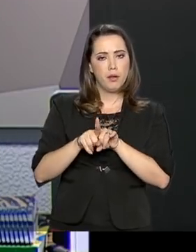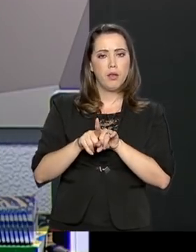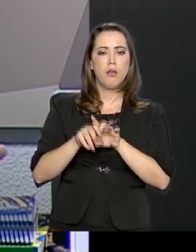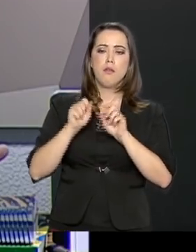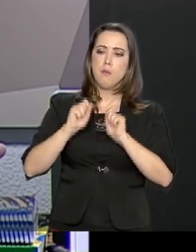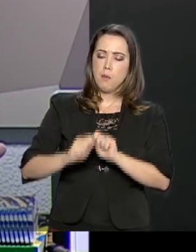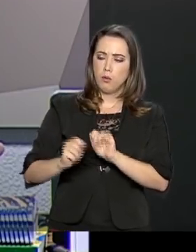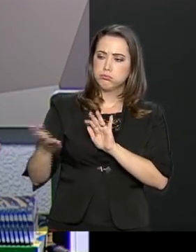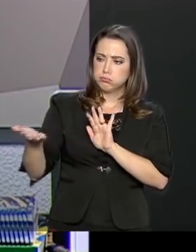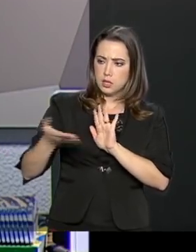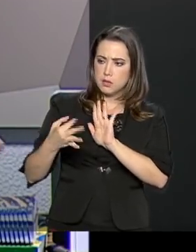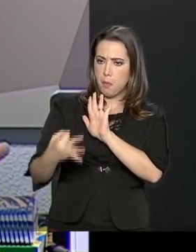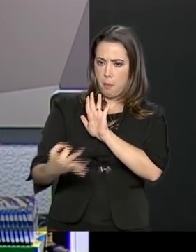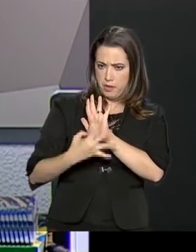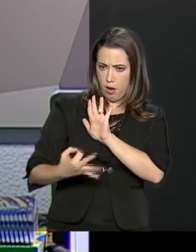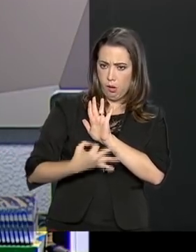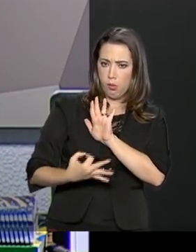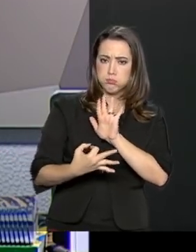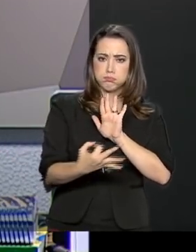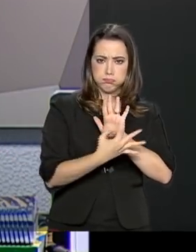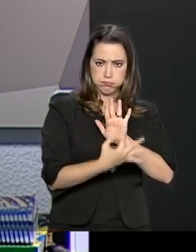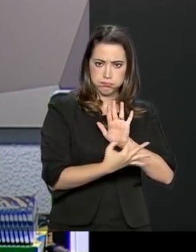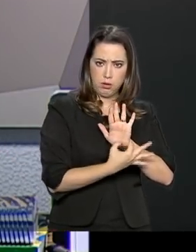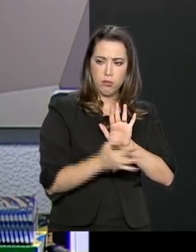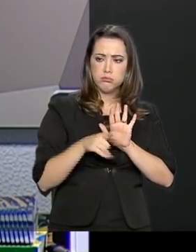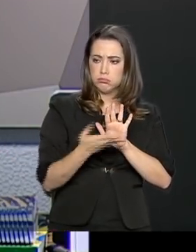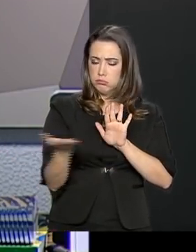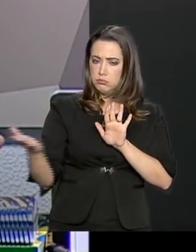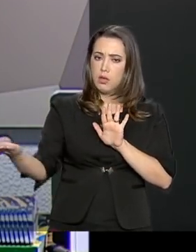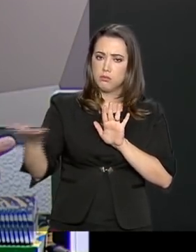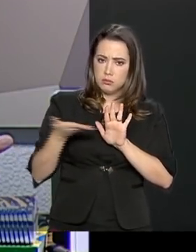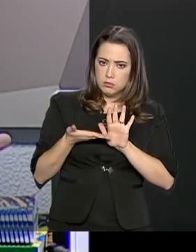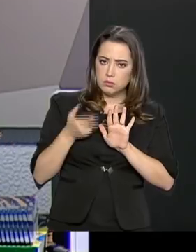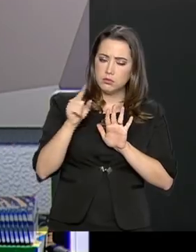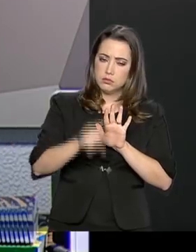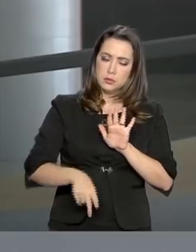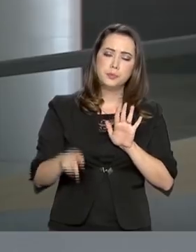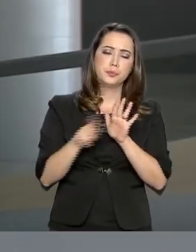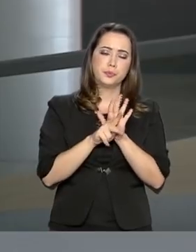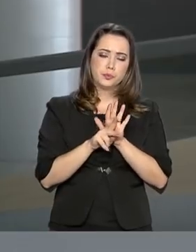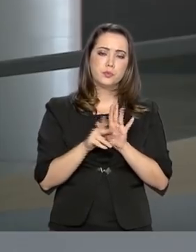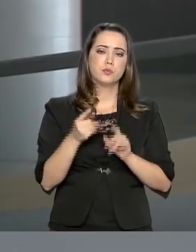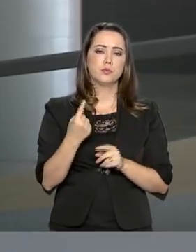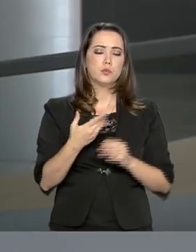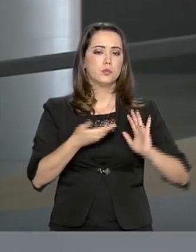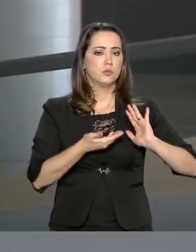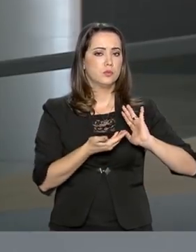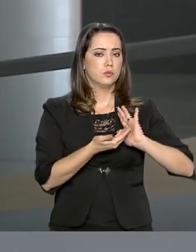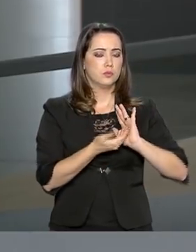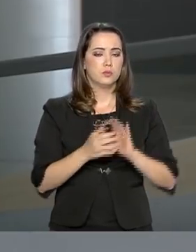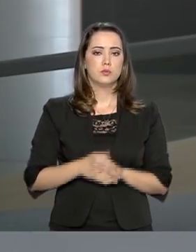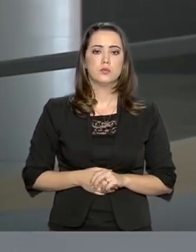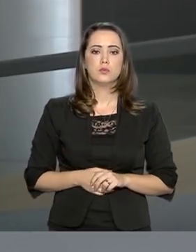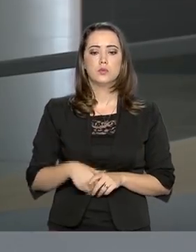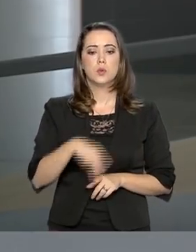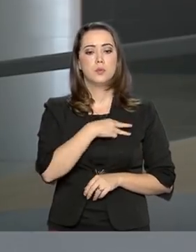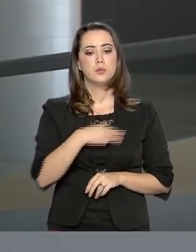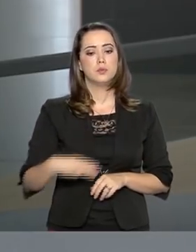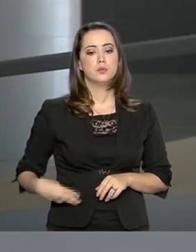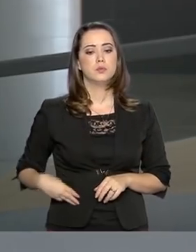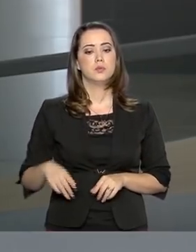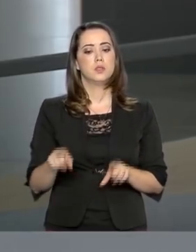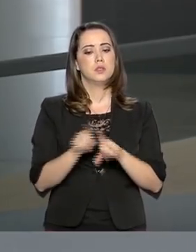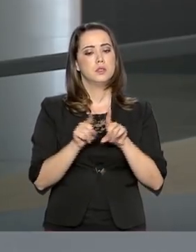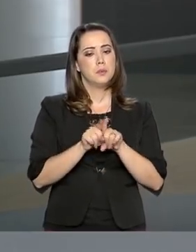sugestões e aprimoramento. Esse é realmente o papel do parlamento. O ministro Sérgio